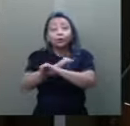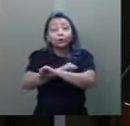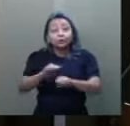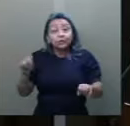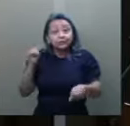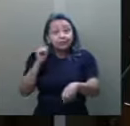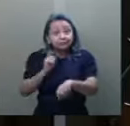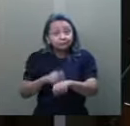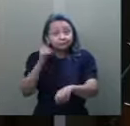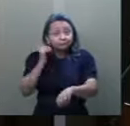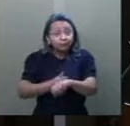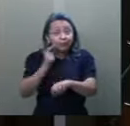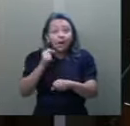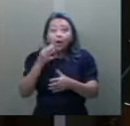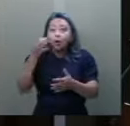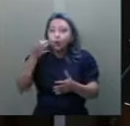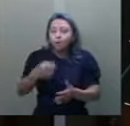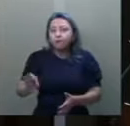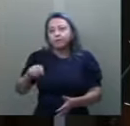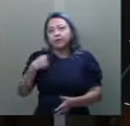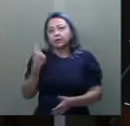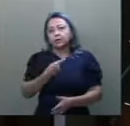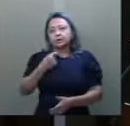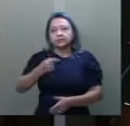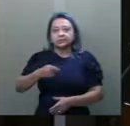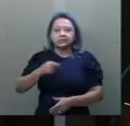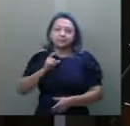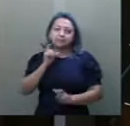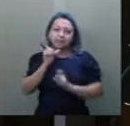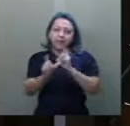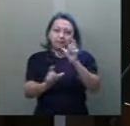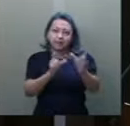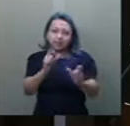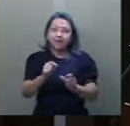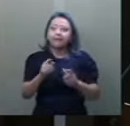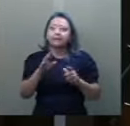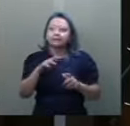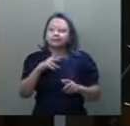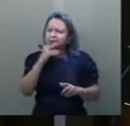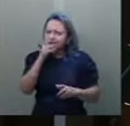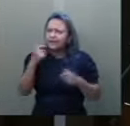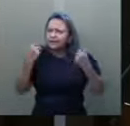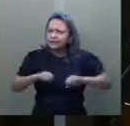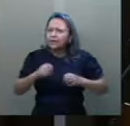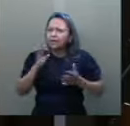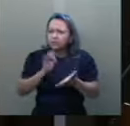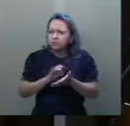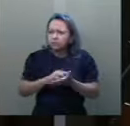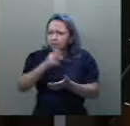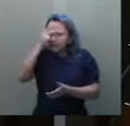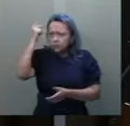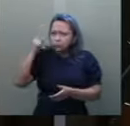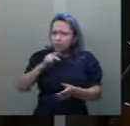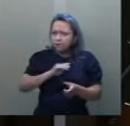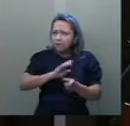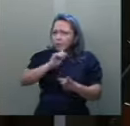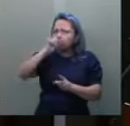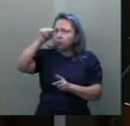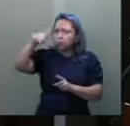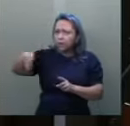para confirmar as nossas palavras. Será necessário realmente que um elemento atravesse o oceano